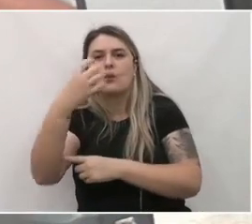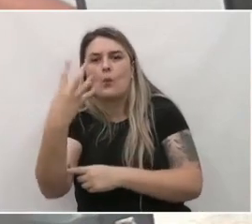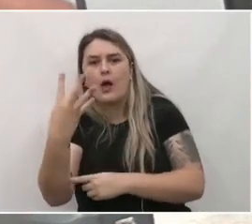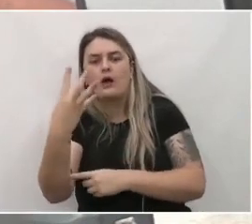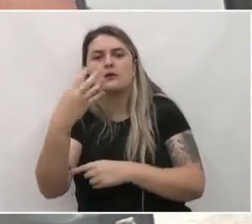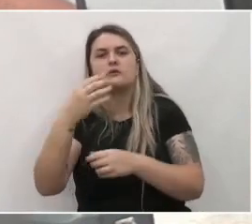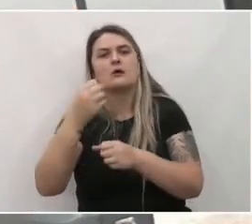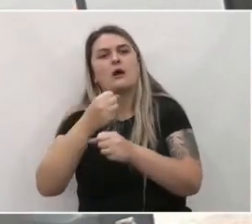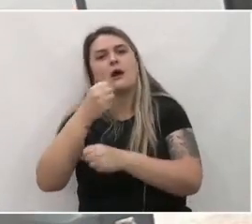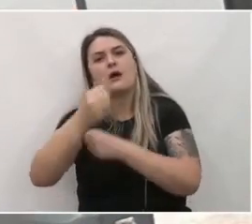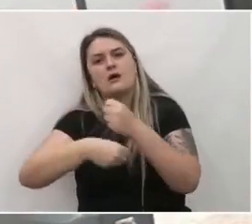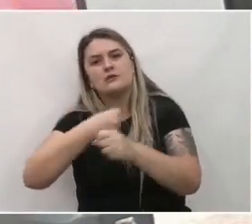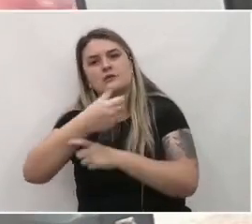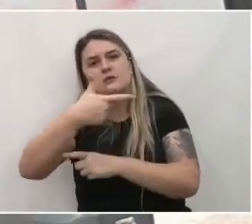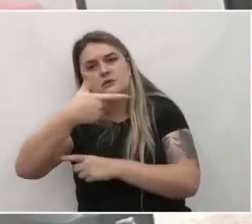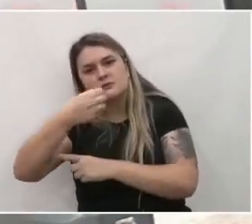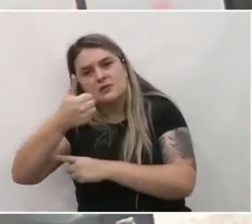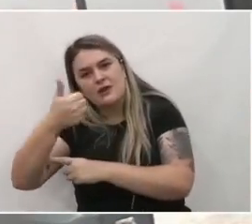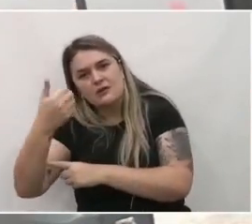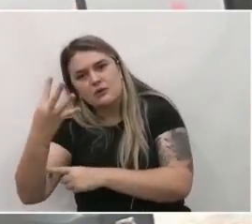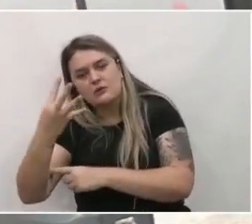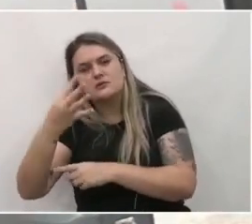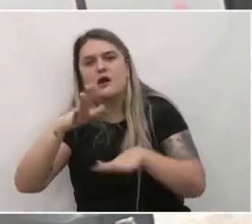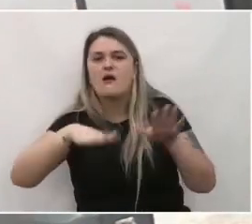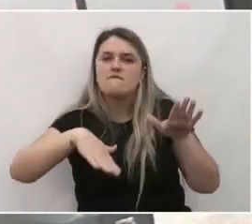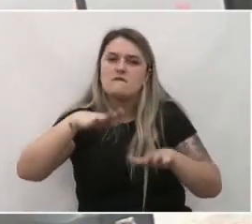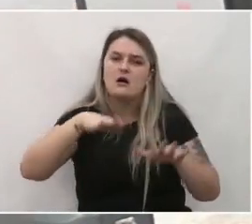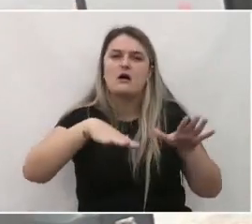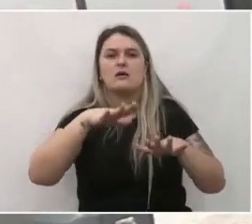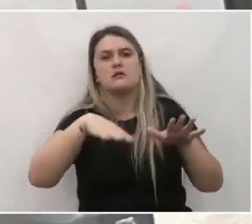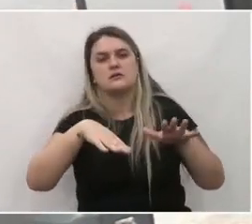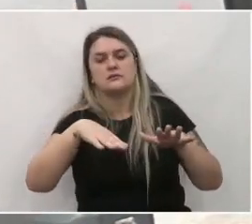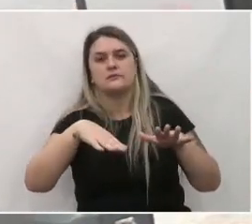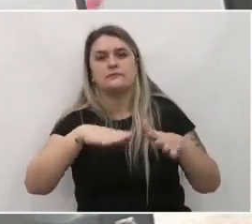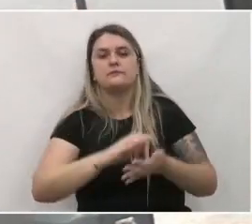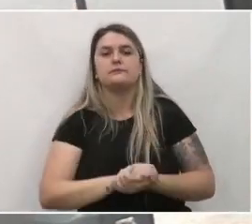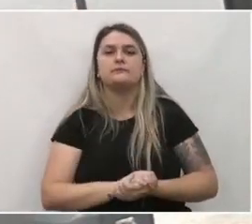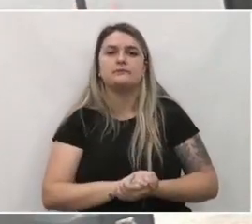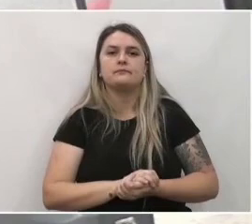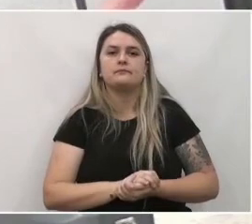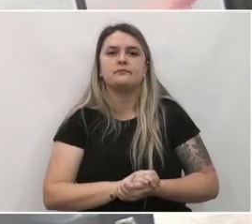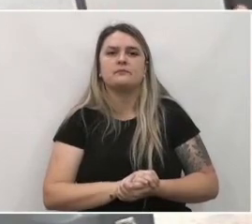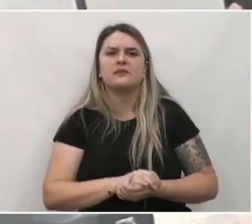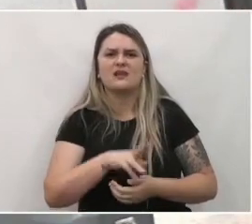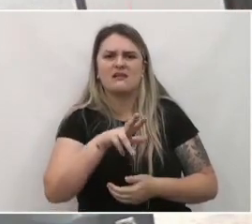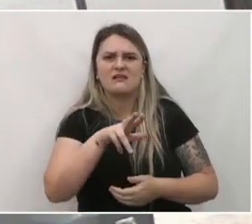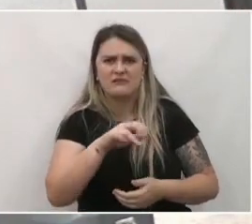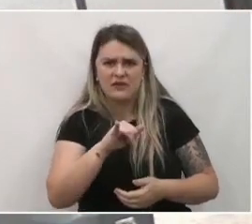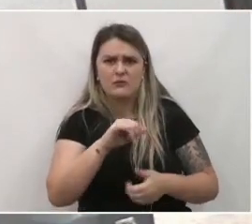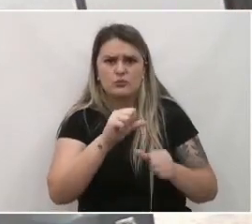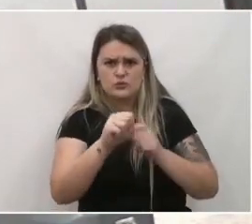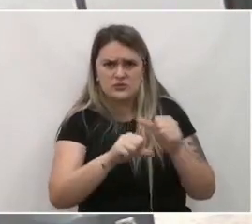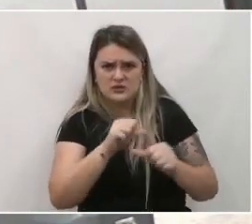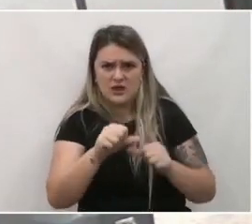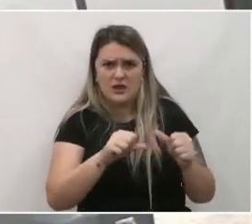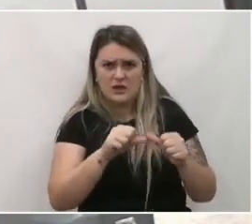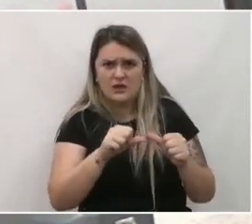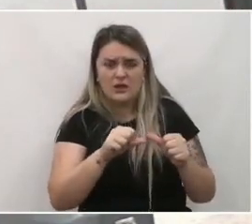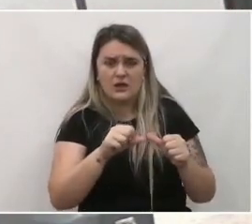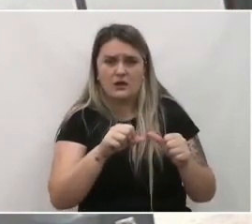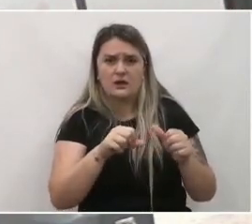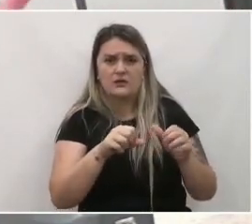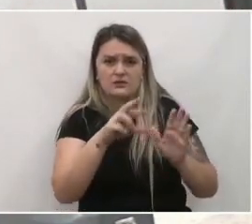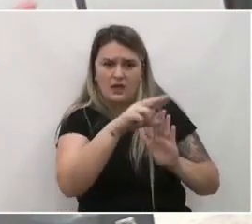2014, ele varia muito a situação. Isso vai interferir bastante no plano diretor?